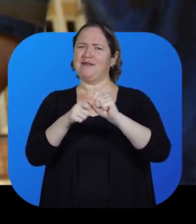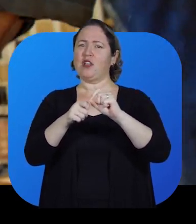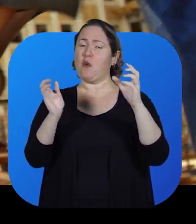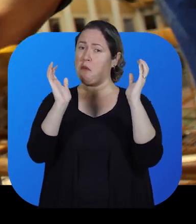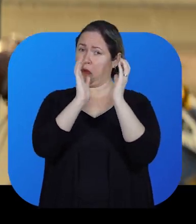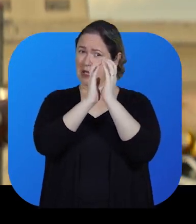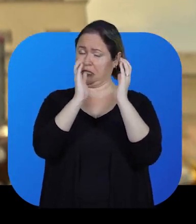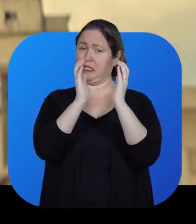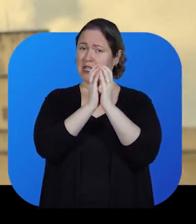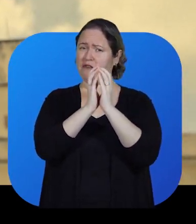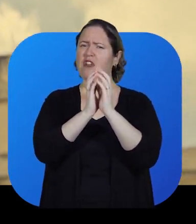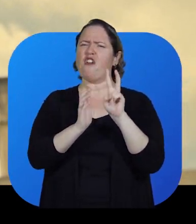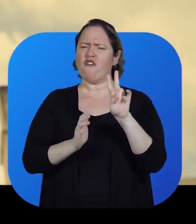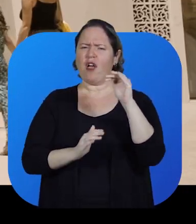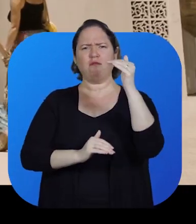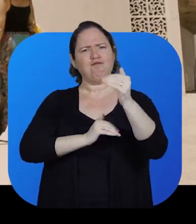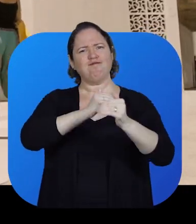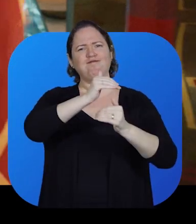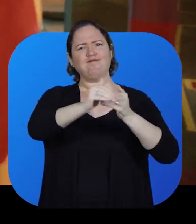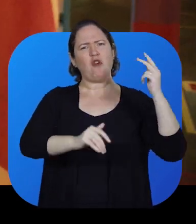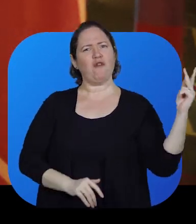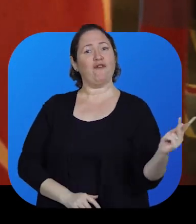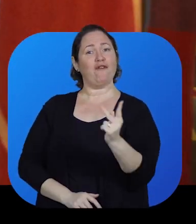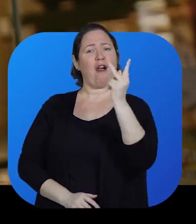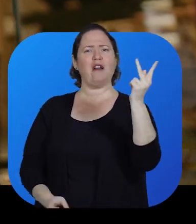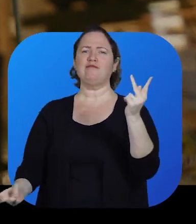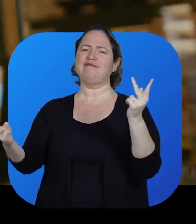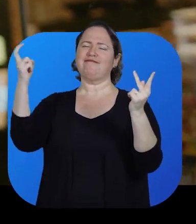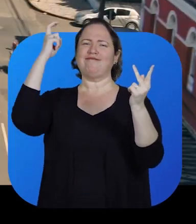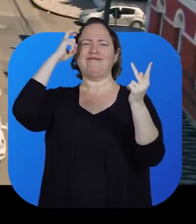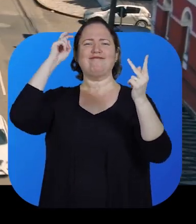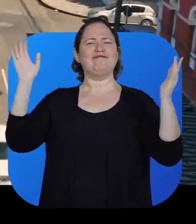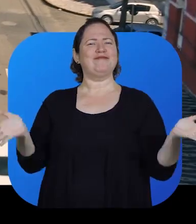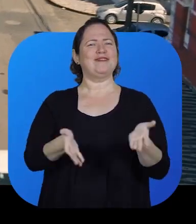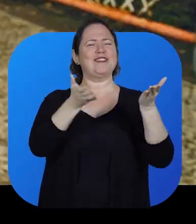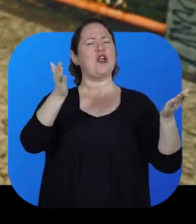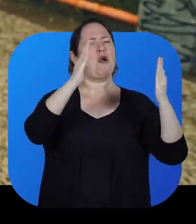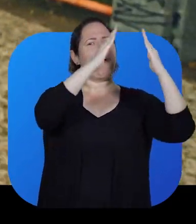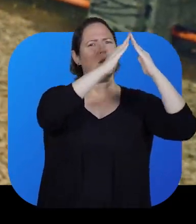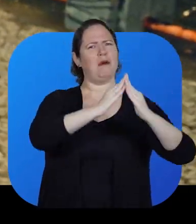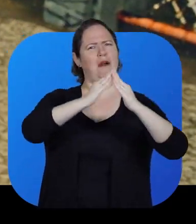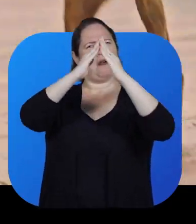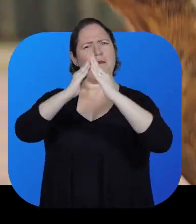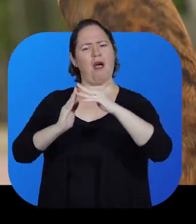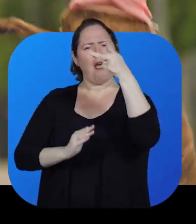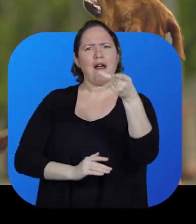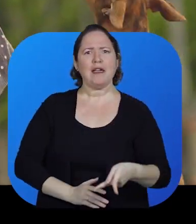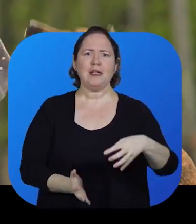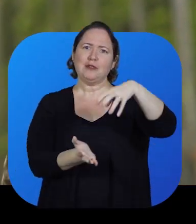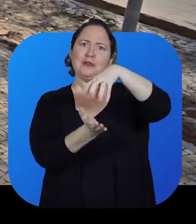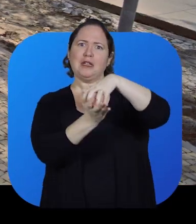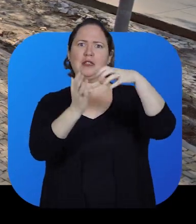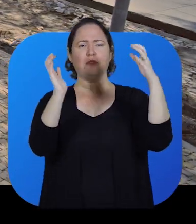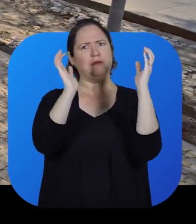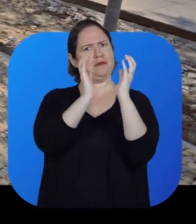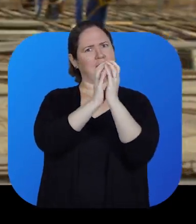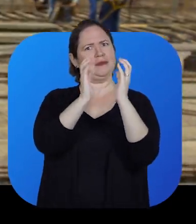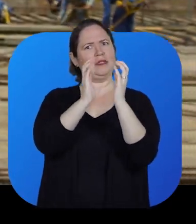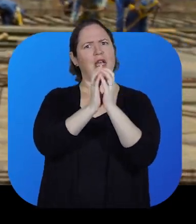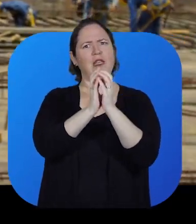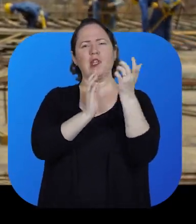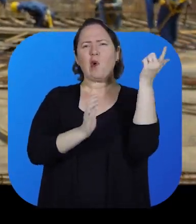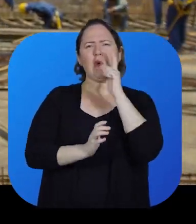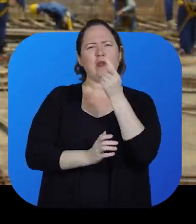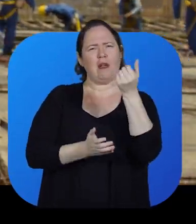E o Recife vai seguir em frente, valorizando as suas raízes. Incentivando que as pessoas morem no centro. Vai ampliar e